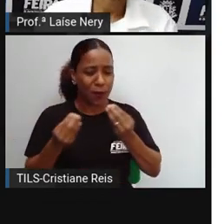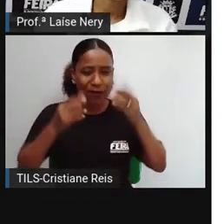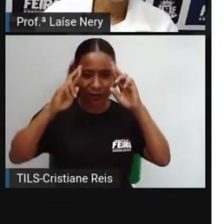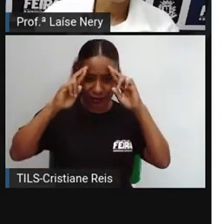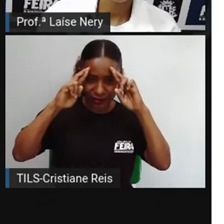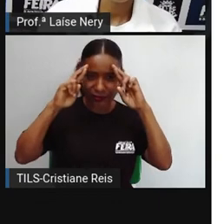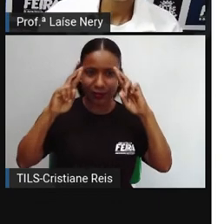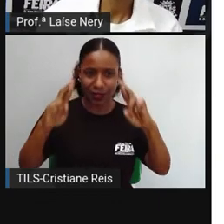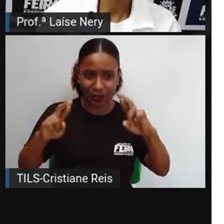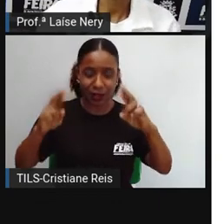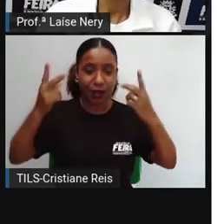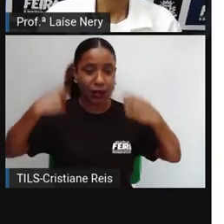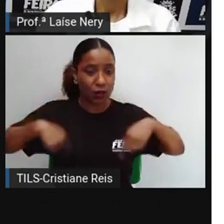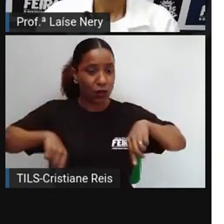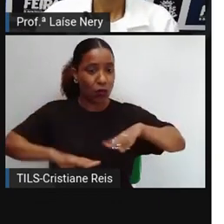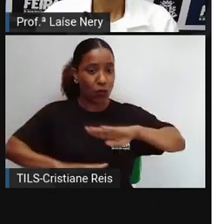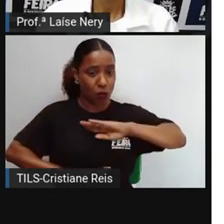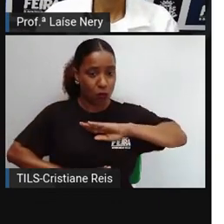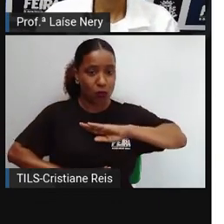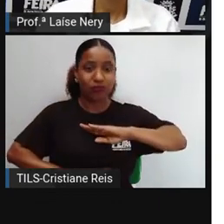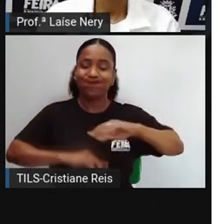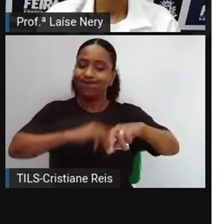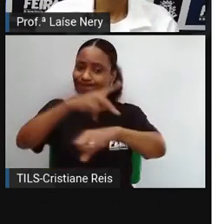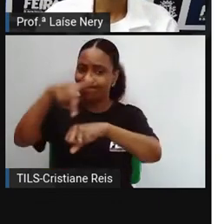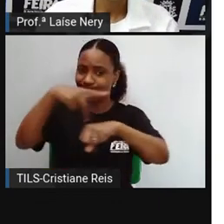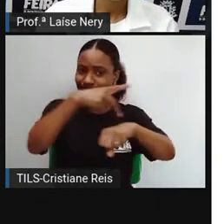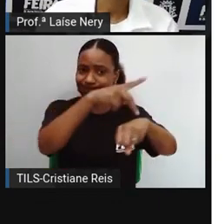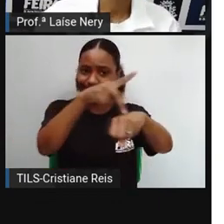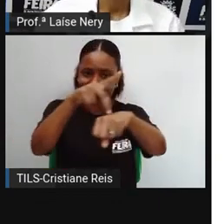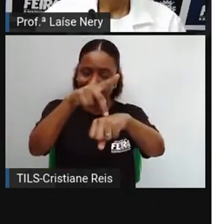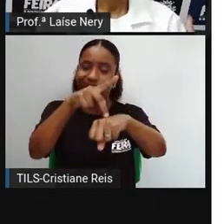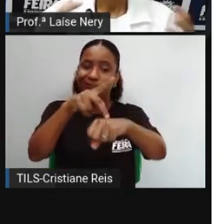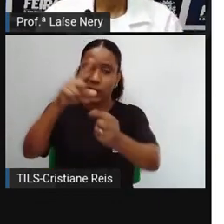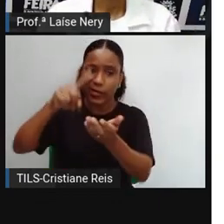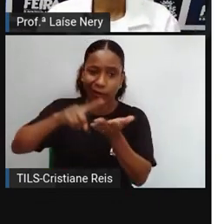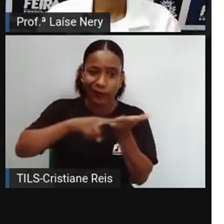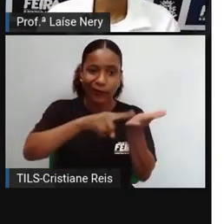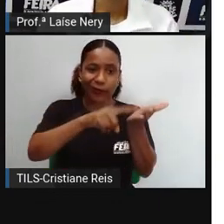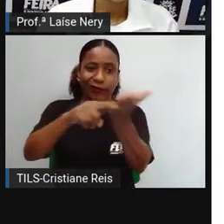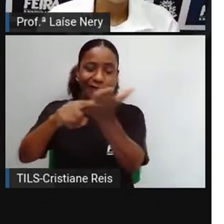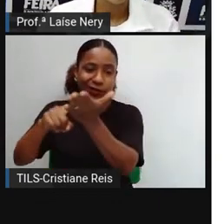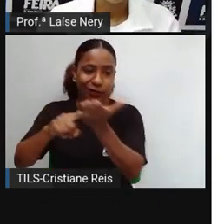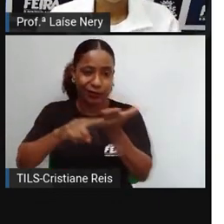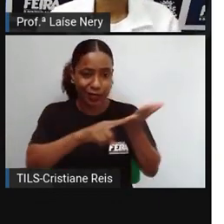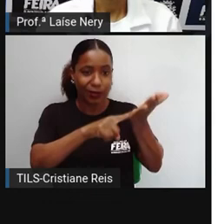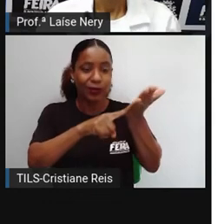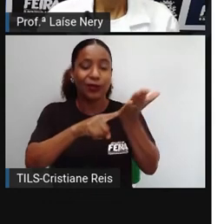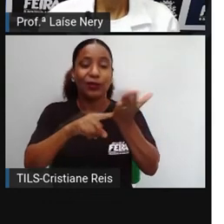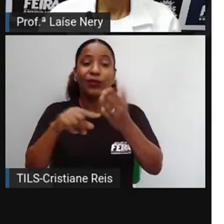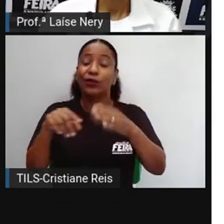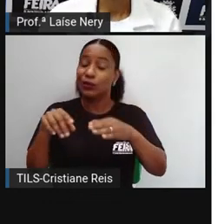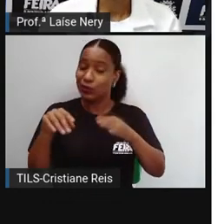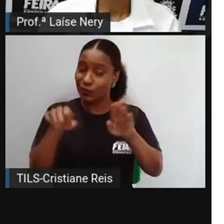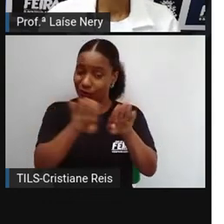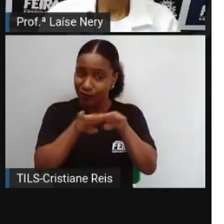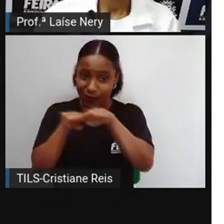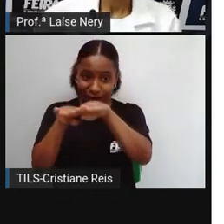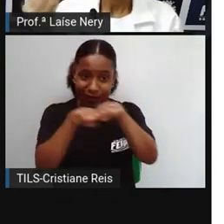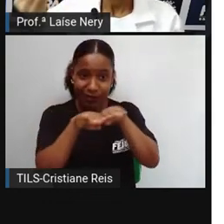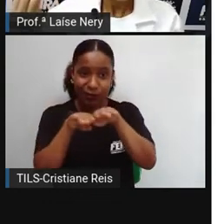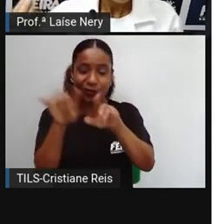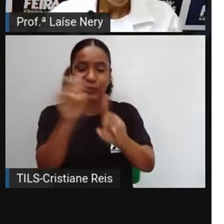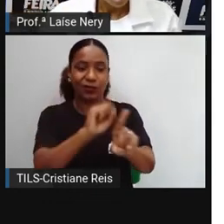representar o corpo também é uma construção social e que faz parte da identidade de cada um